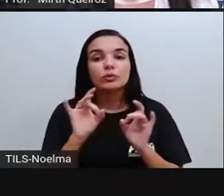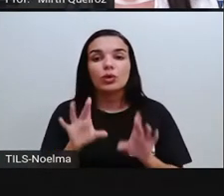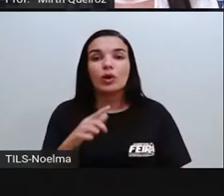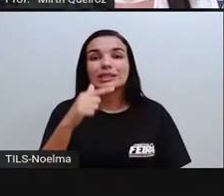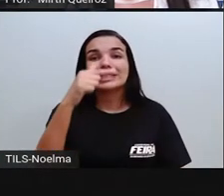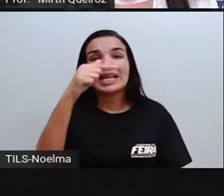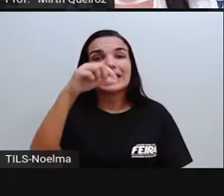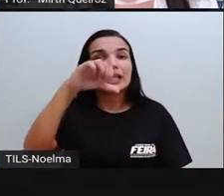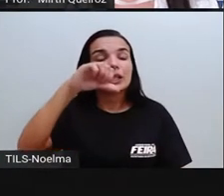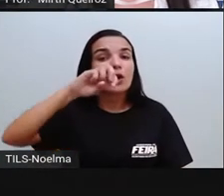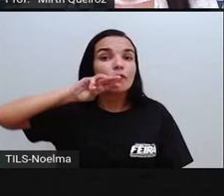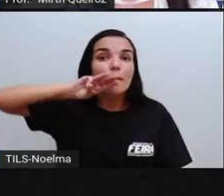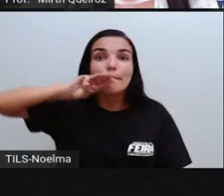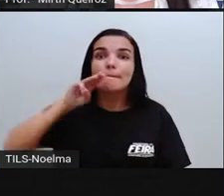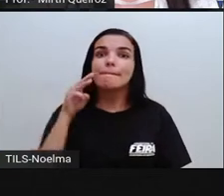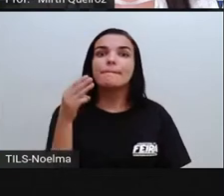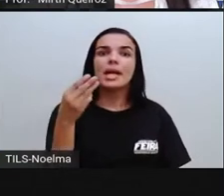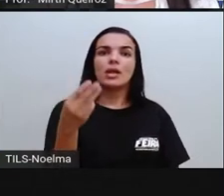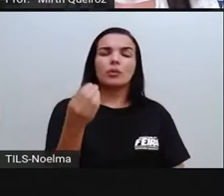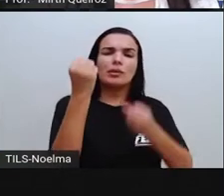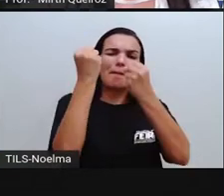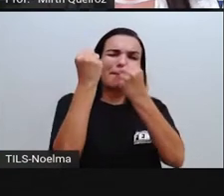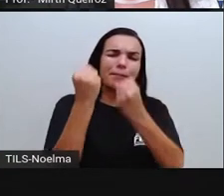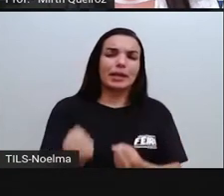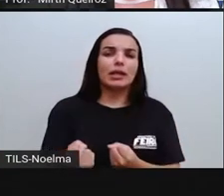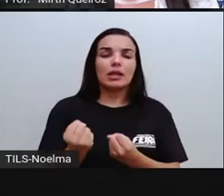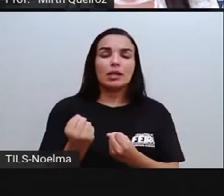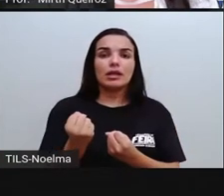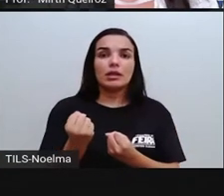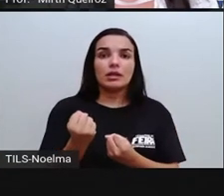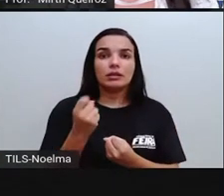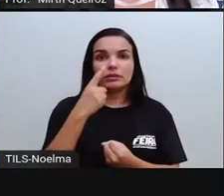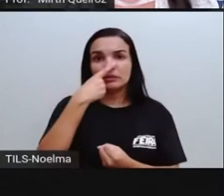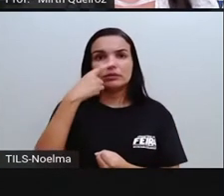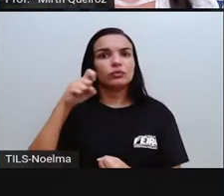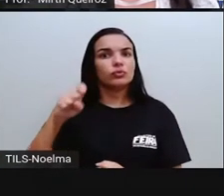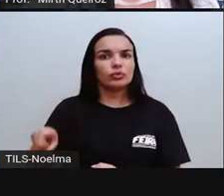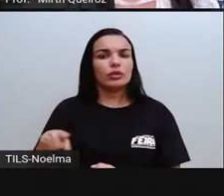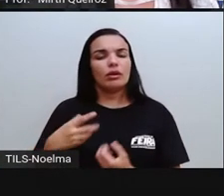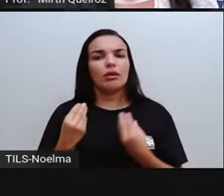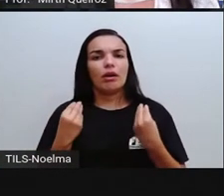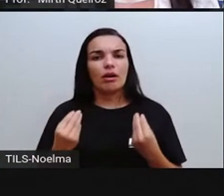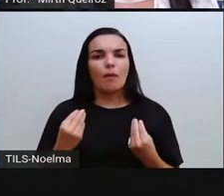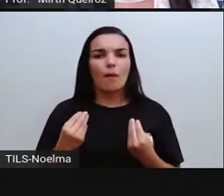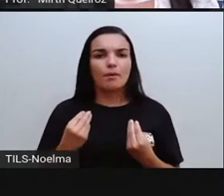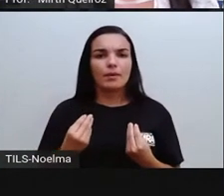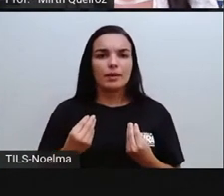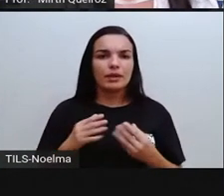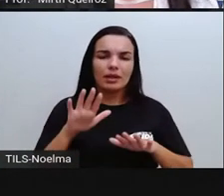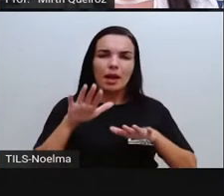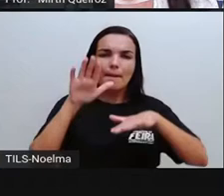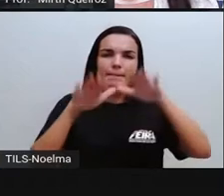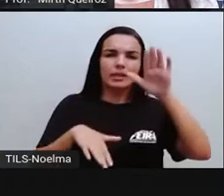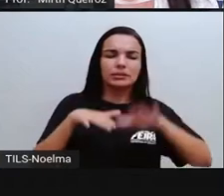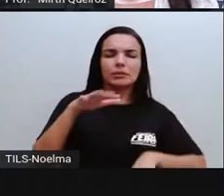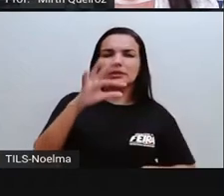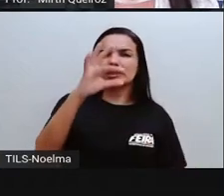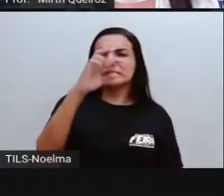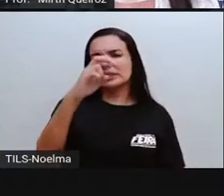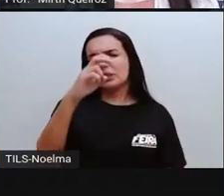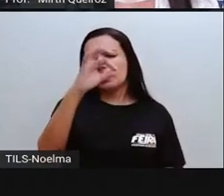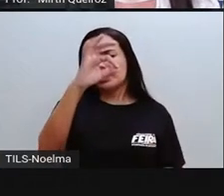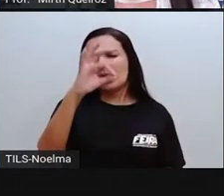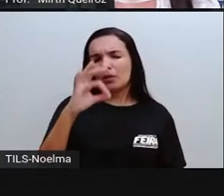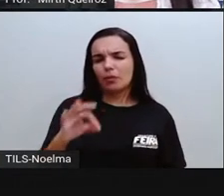milhões de toneladas de resíduos sólidos. Cerca de 51%